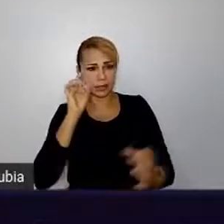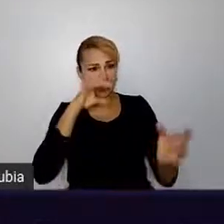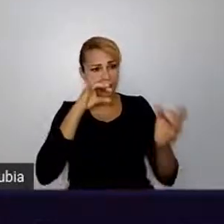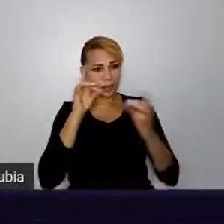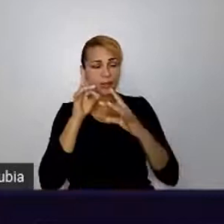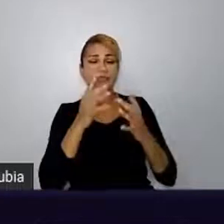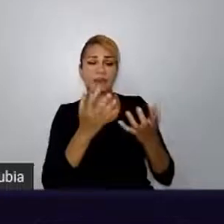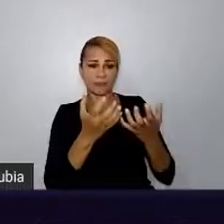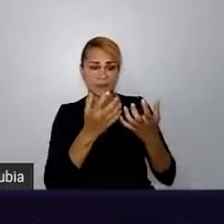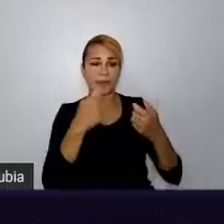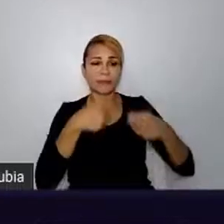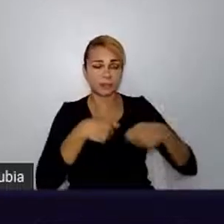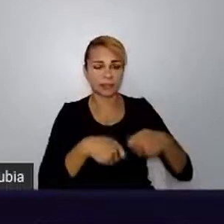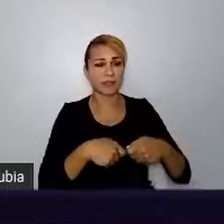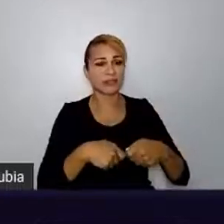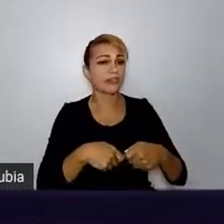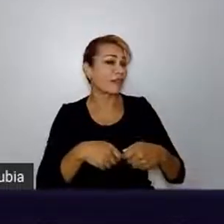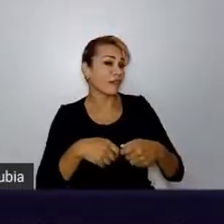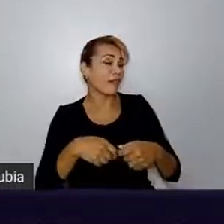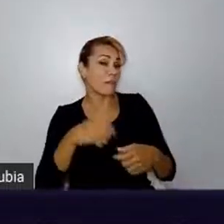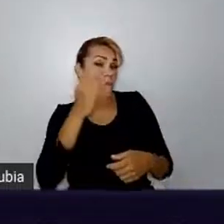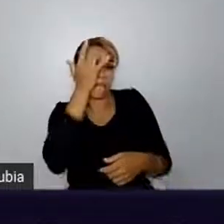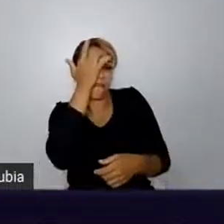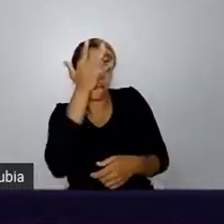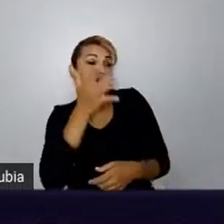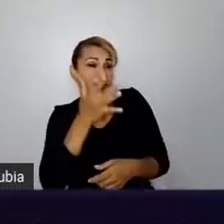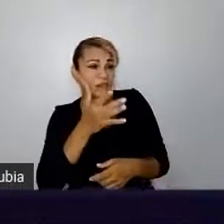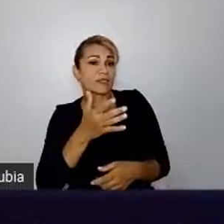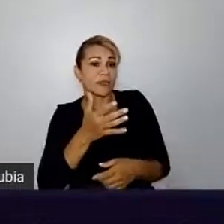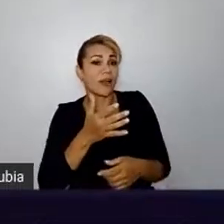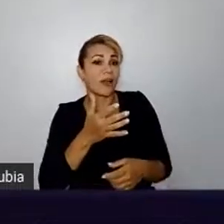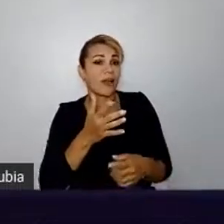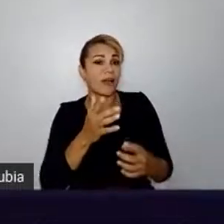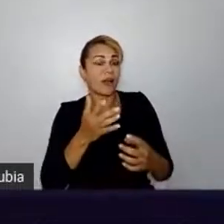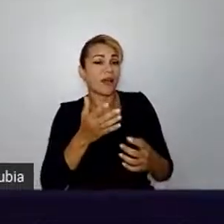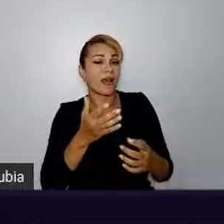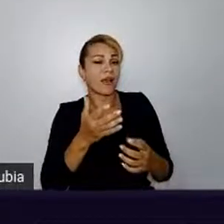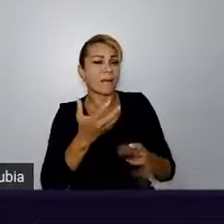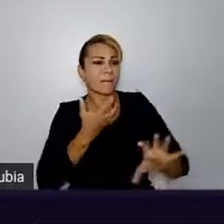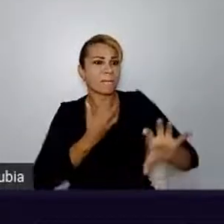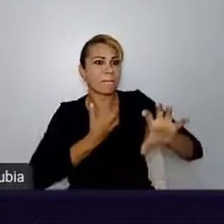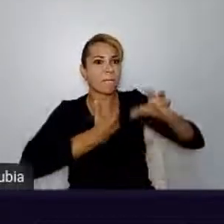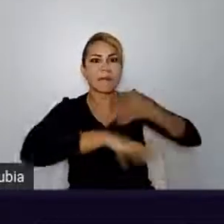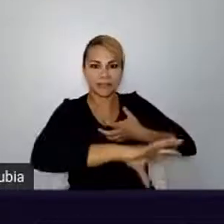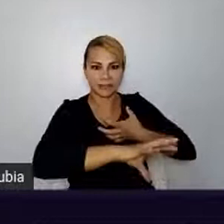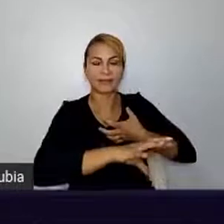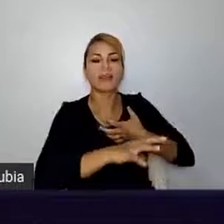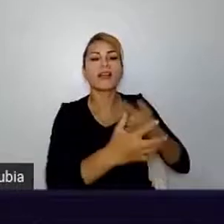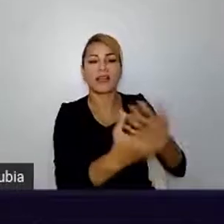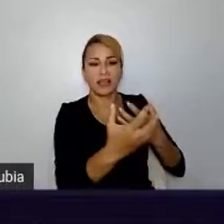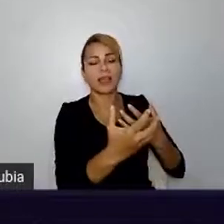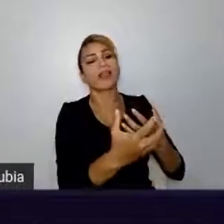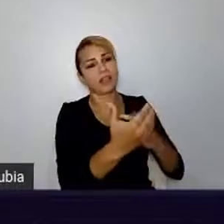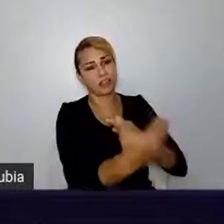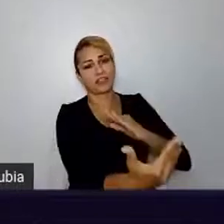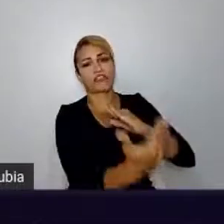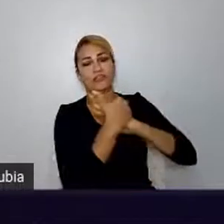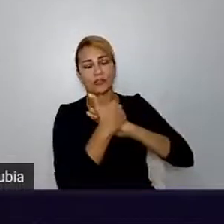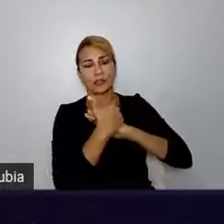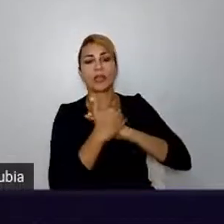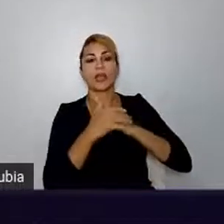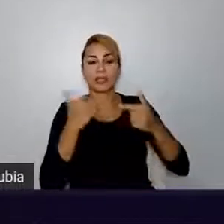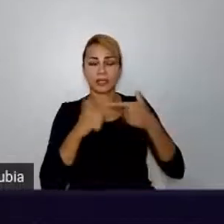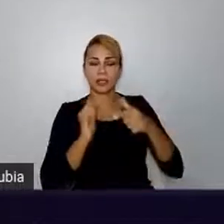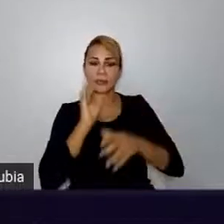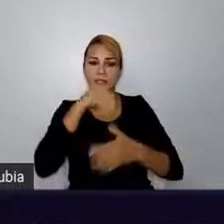acho que fica mais fácil para outra pessoa empatizar com a gente e querer ajudar a gente, sabe? Eu trabalhei na empresa que